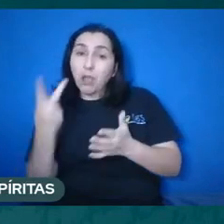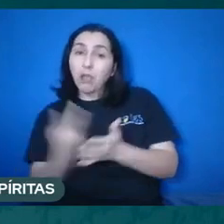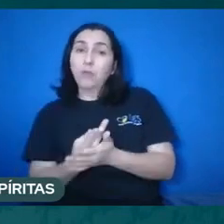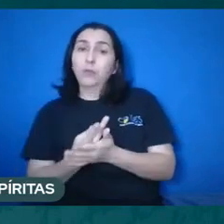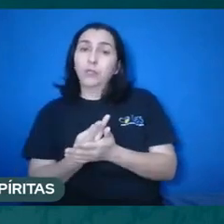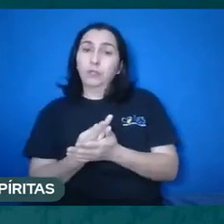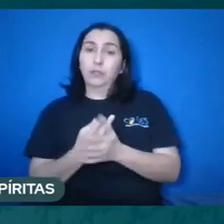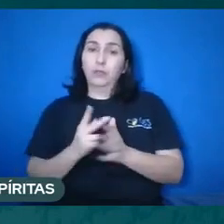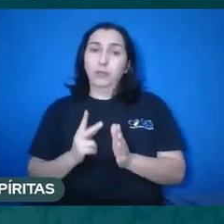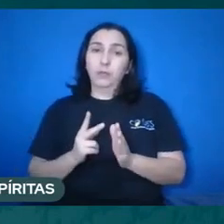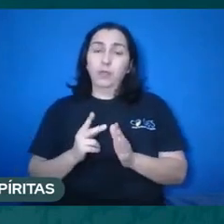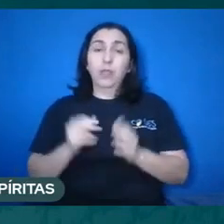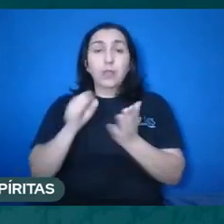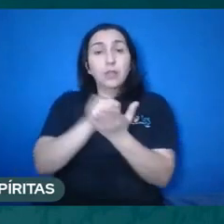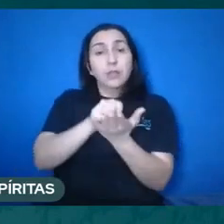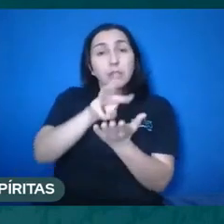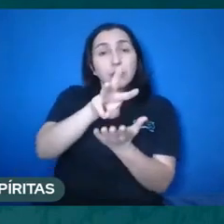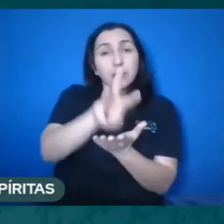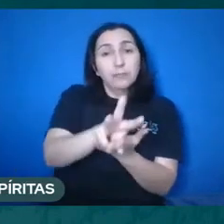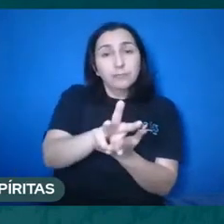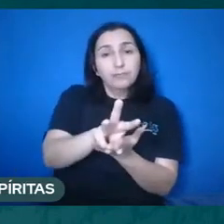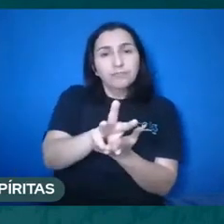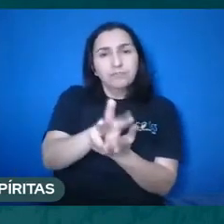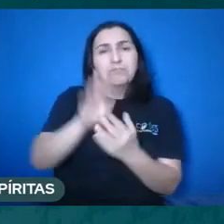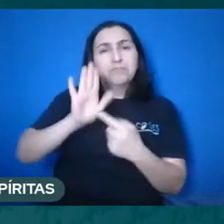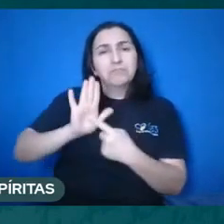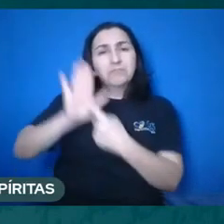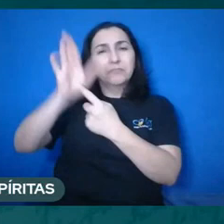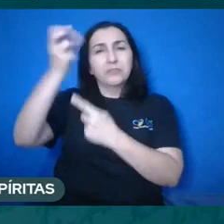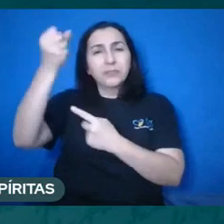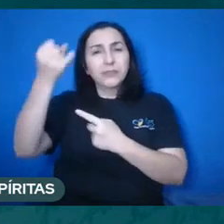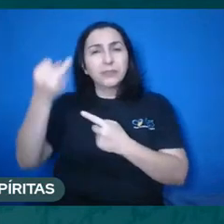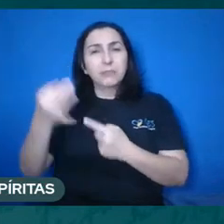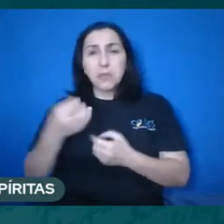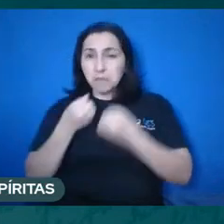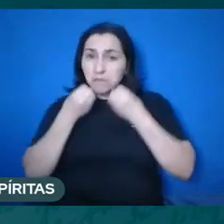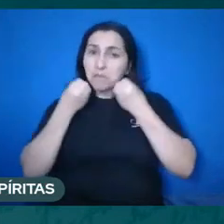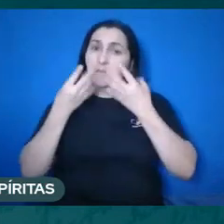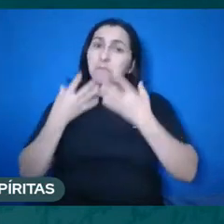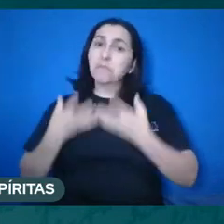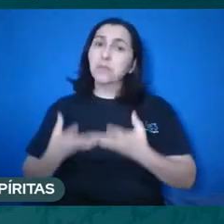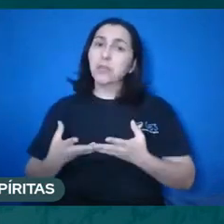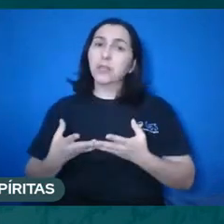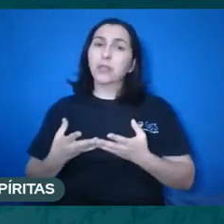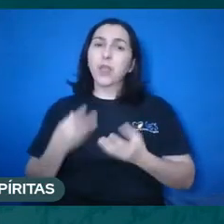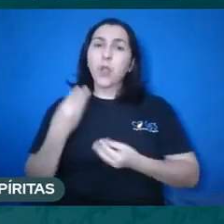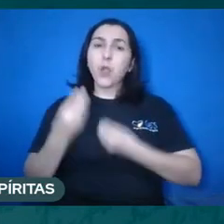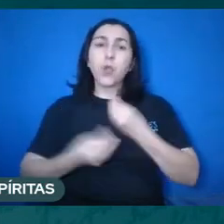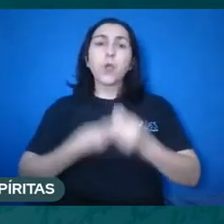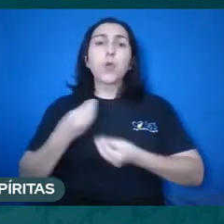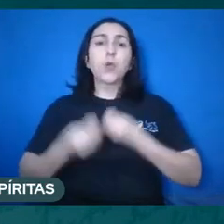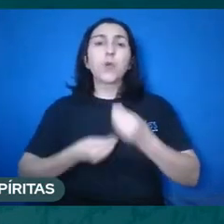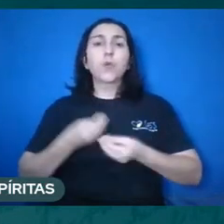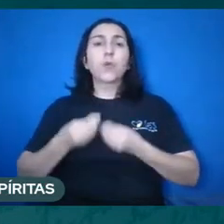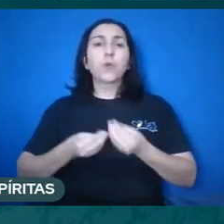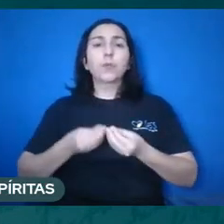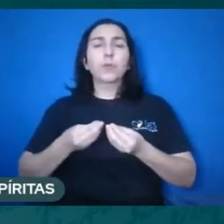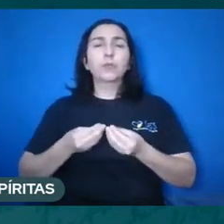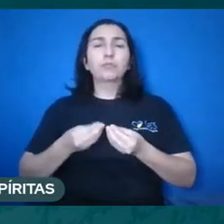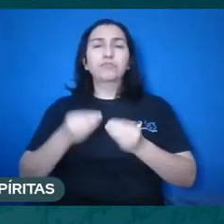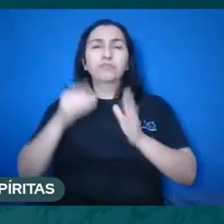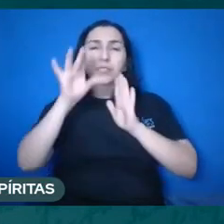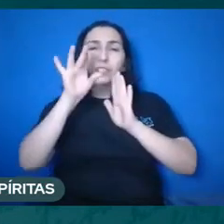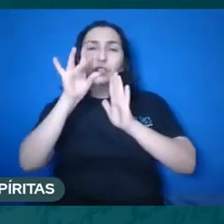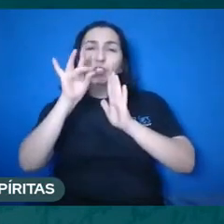Então, a doutrina espírita nos explica muito bem, nos explica até mesmo a incredulidade, que foi muito bem colocada aqui